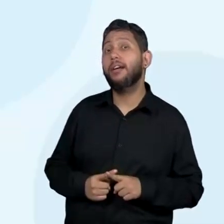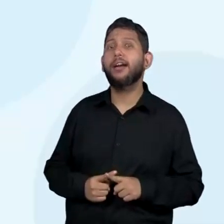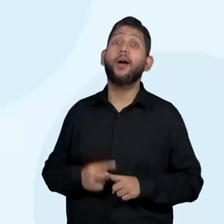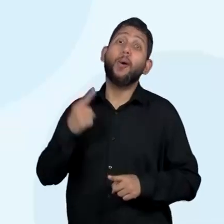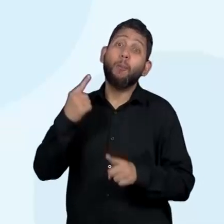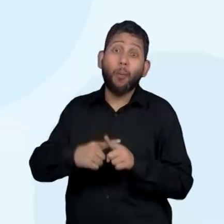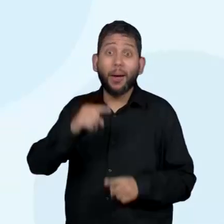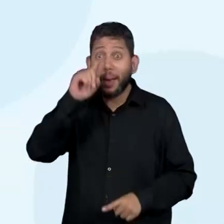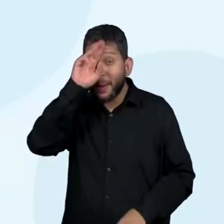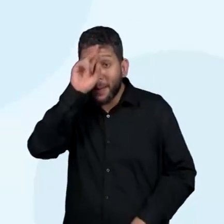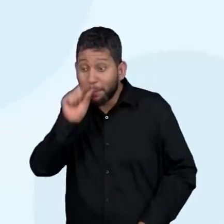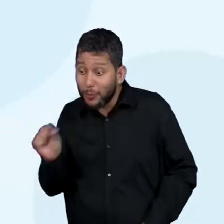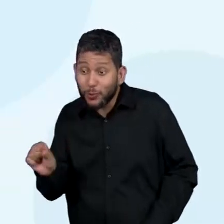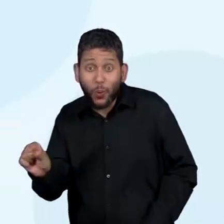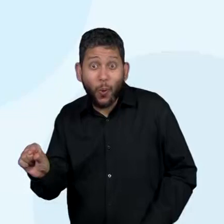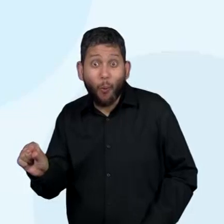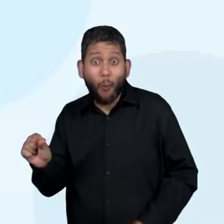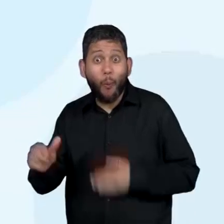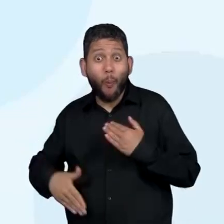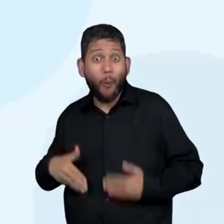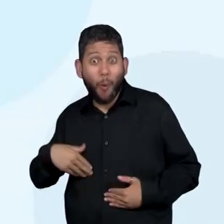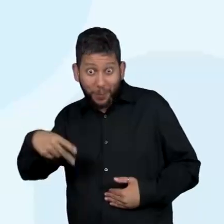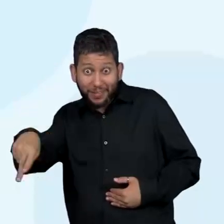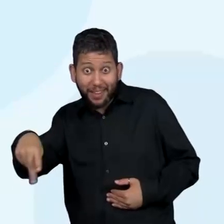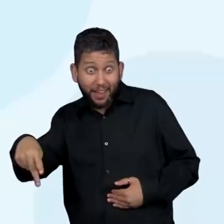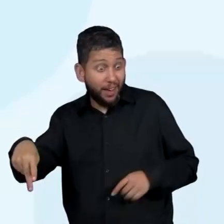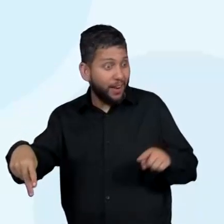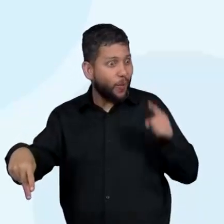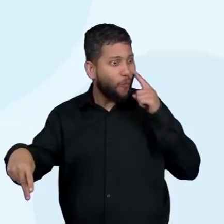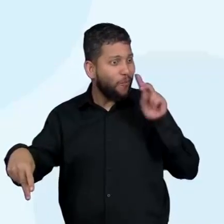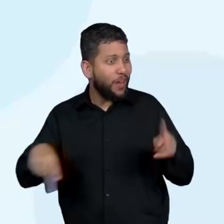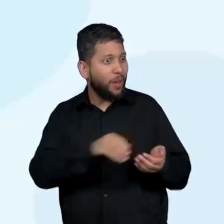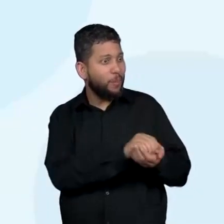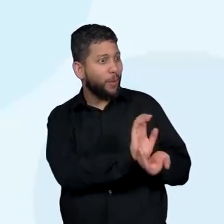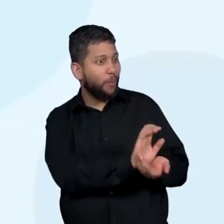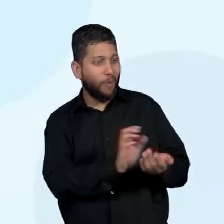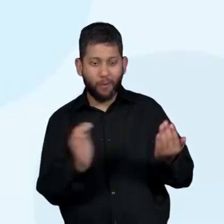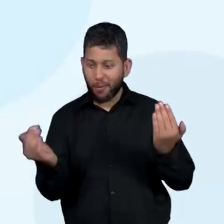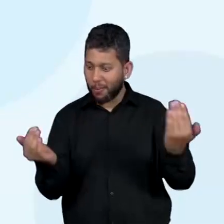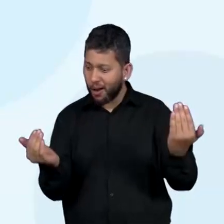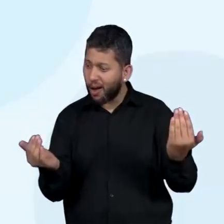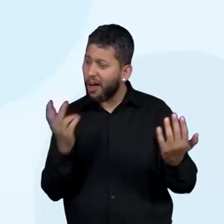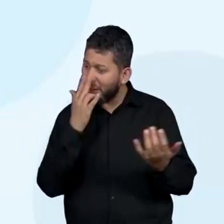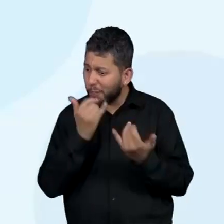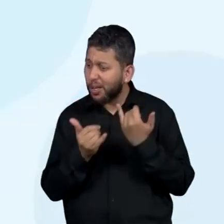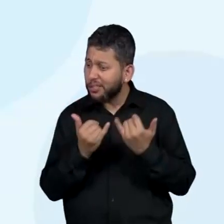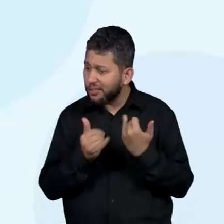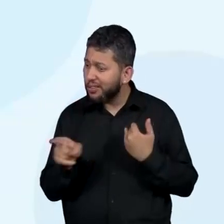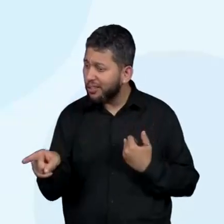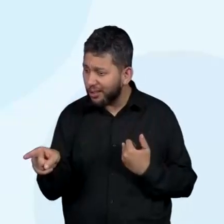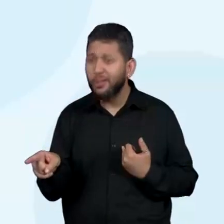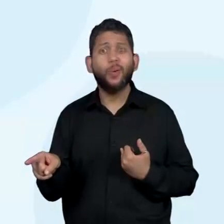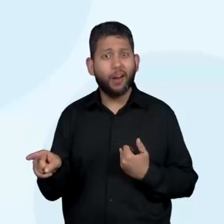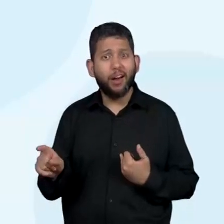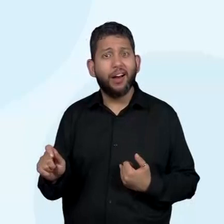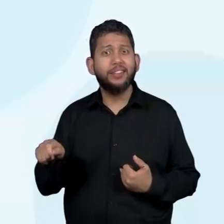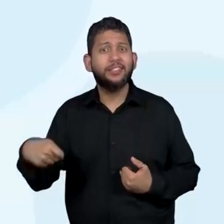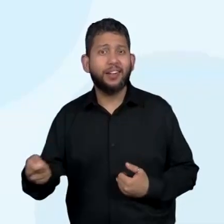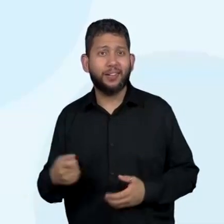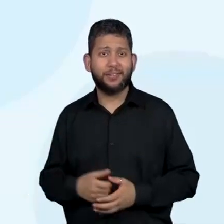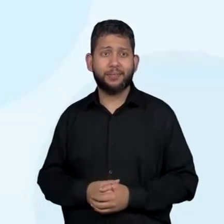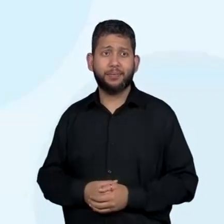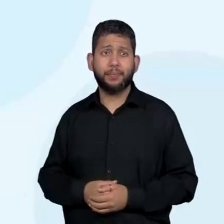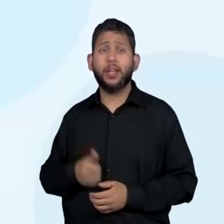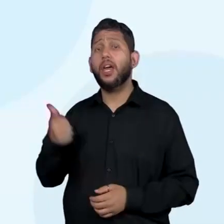no fake, a gente tem as características físicas. Mas não é descrito. Onde foram publicadas? Não tem.